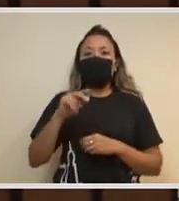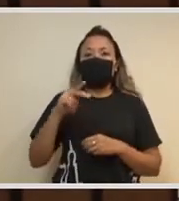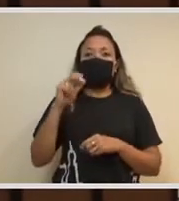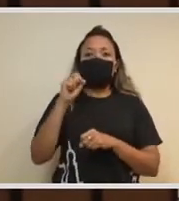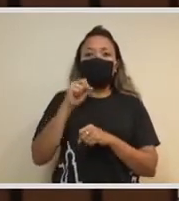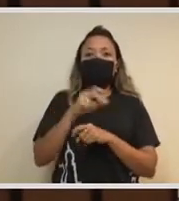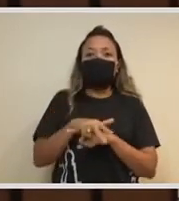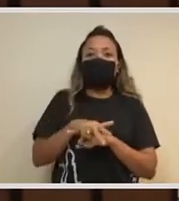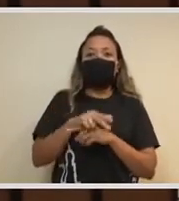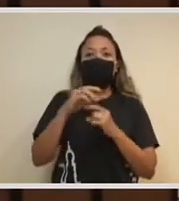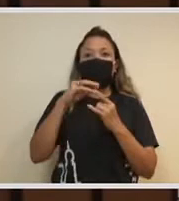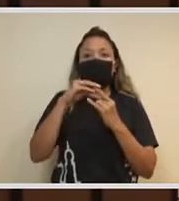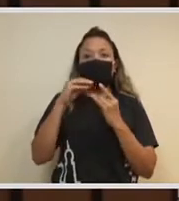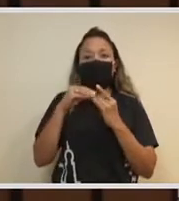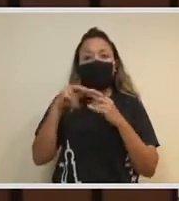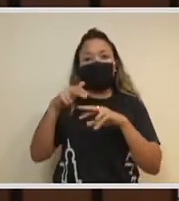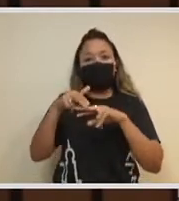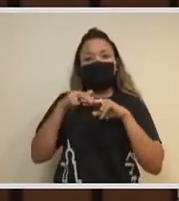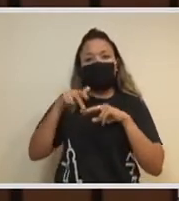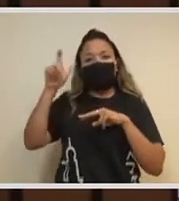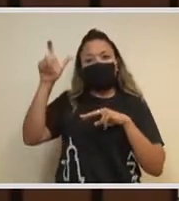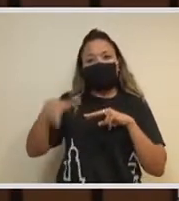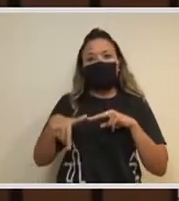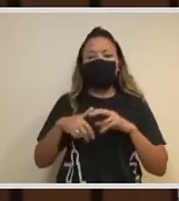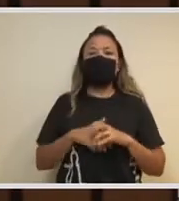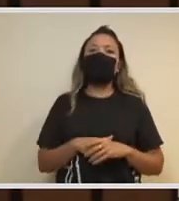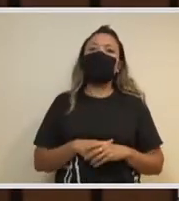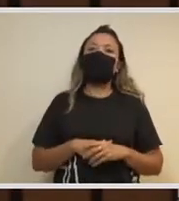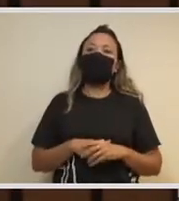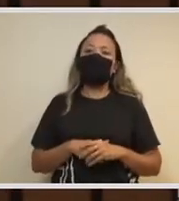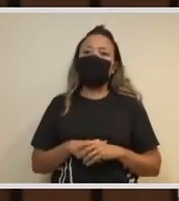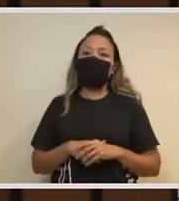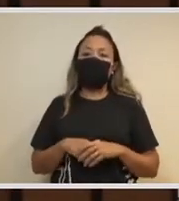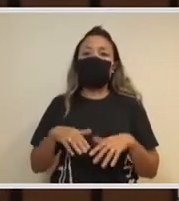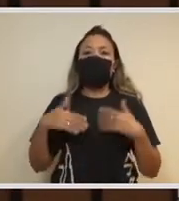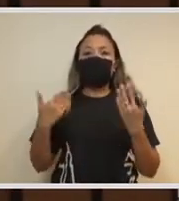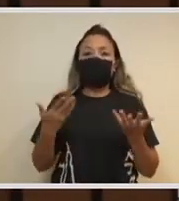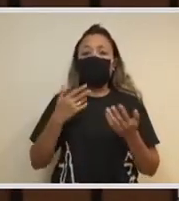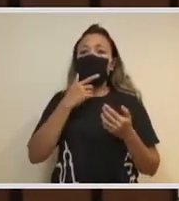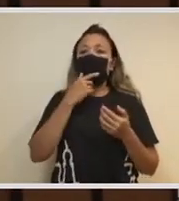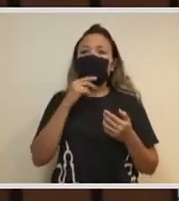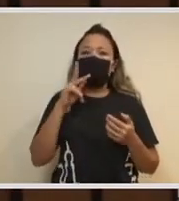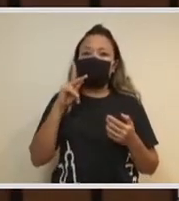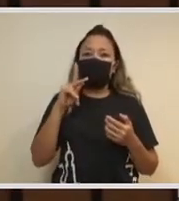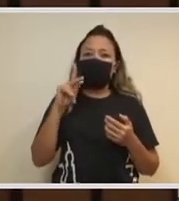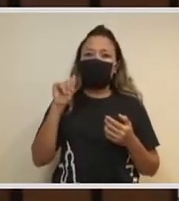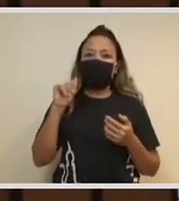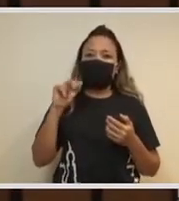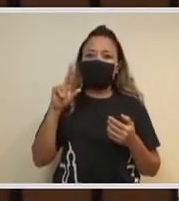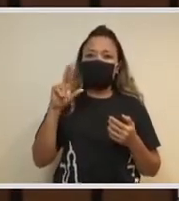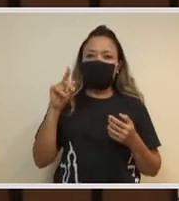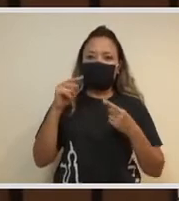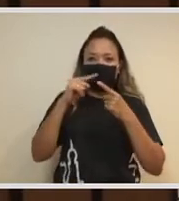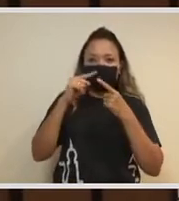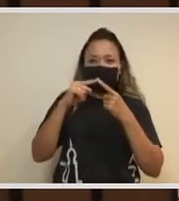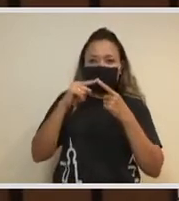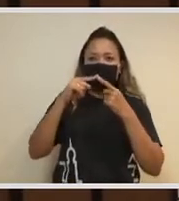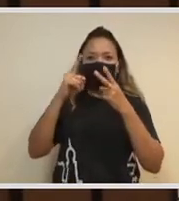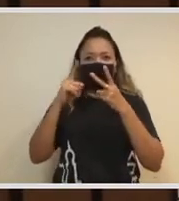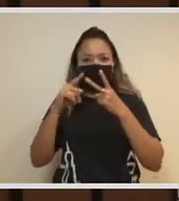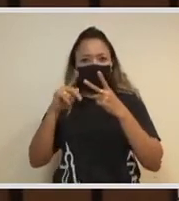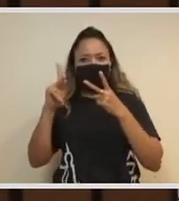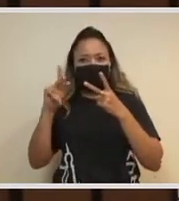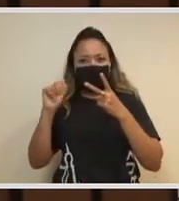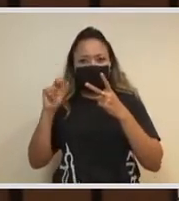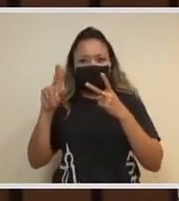faço um breve parênteses para dizer que, além de Paulo Buzzi e Paulo Gadelha, para mim é uma honra também contar com o Carlos Morel,